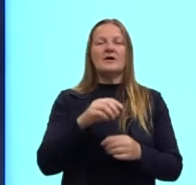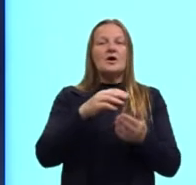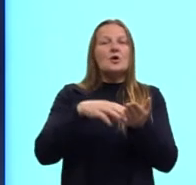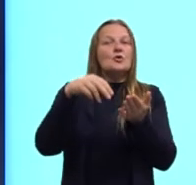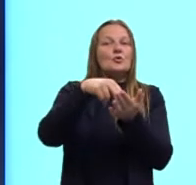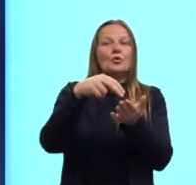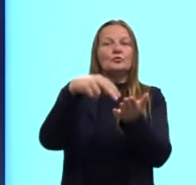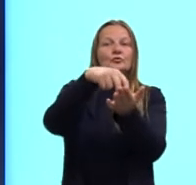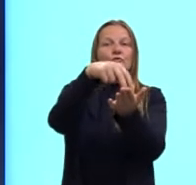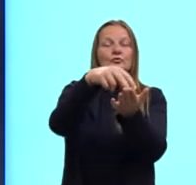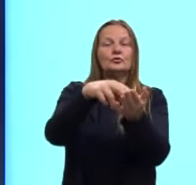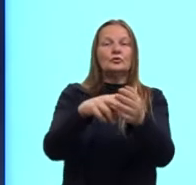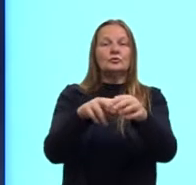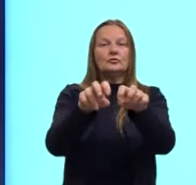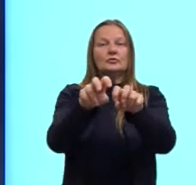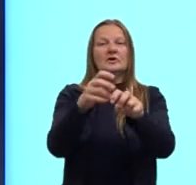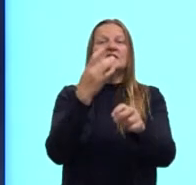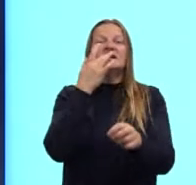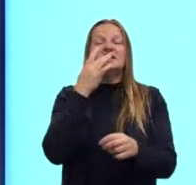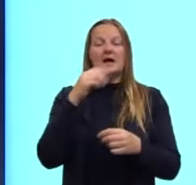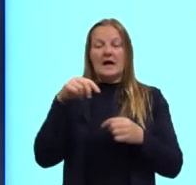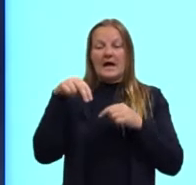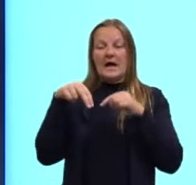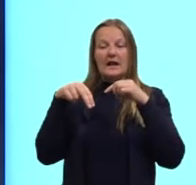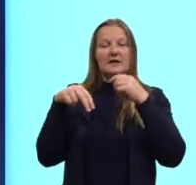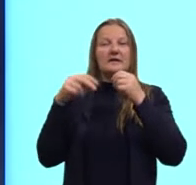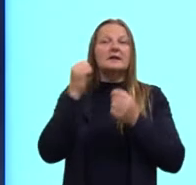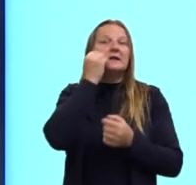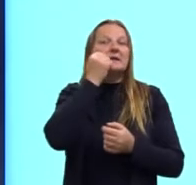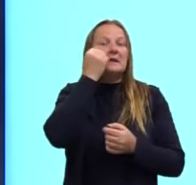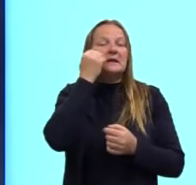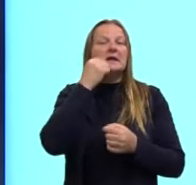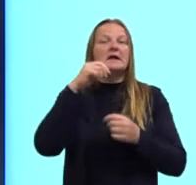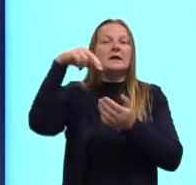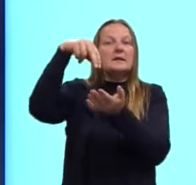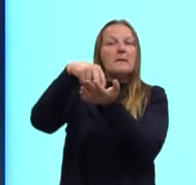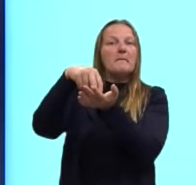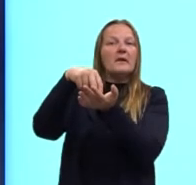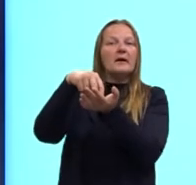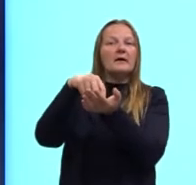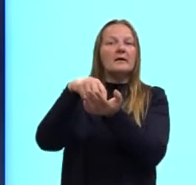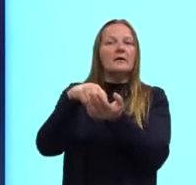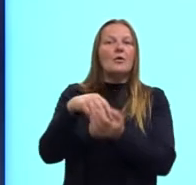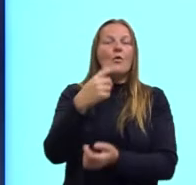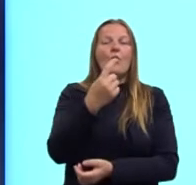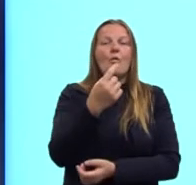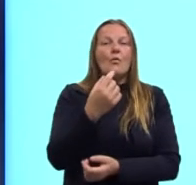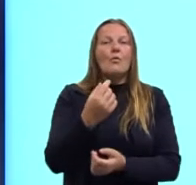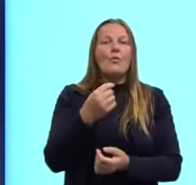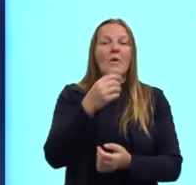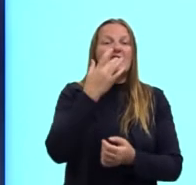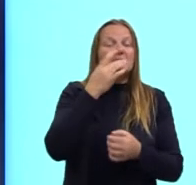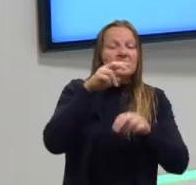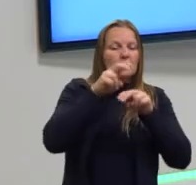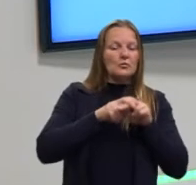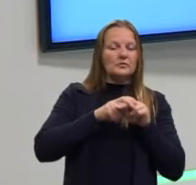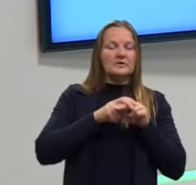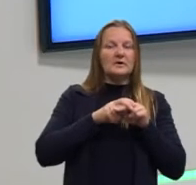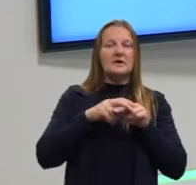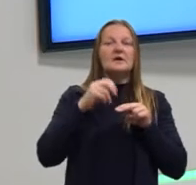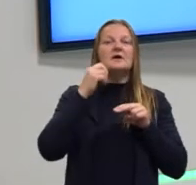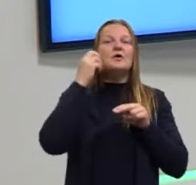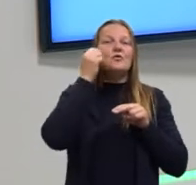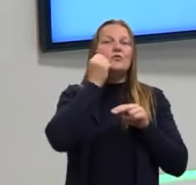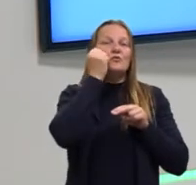levantou, deixou os brancos sentarem, menos a Rosa Parks, que estava cansada e achava aquilo um absurdo. Ela já tinha uma relação